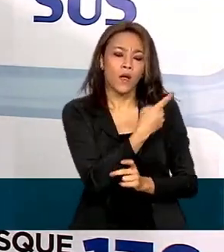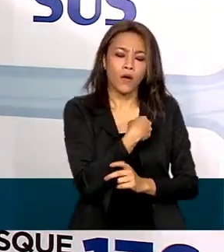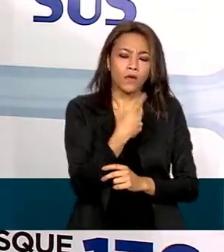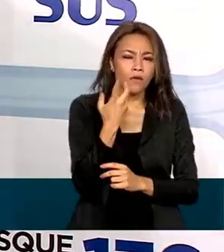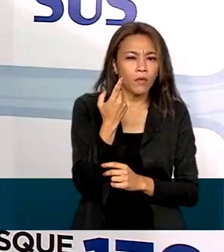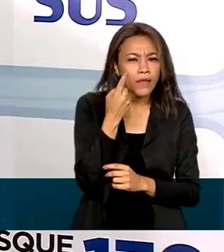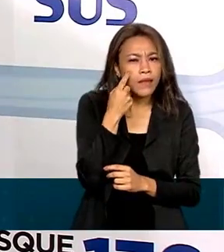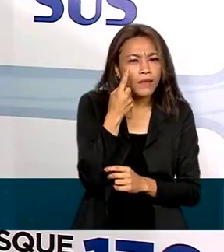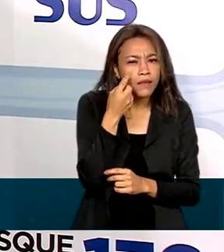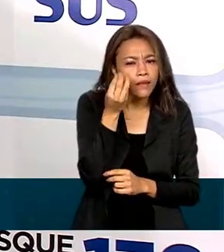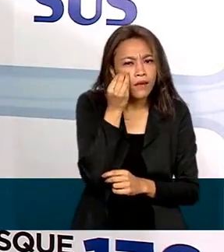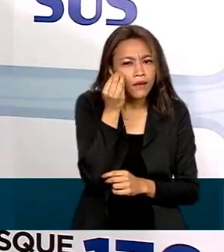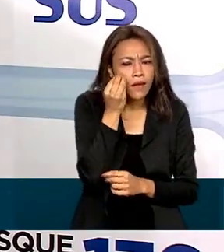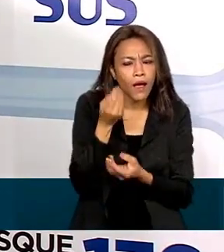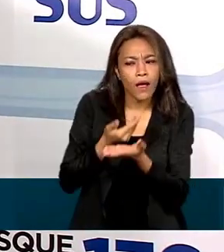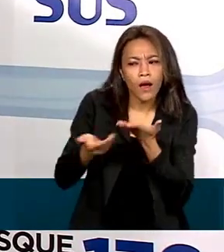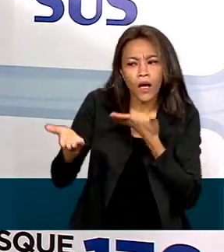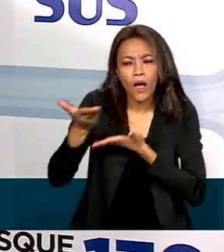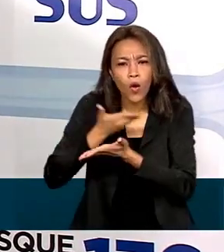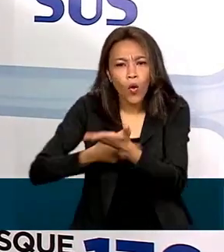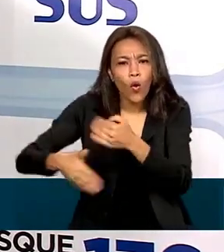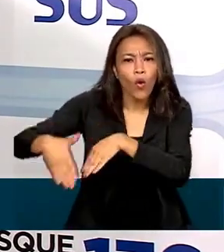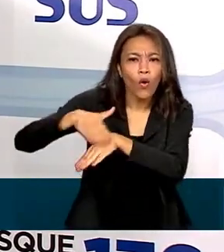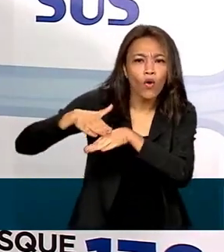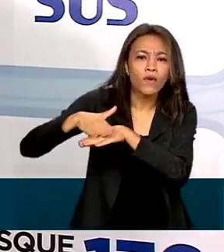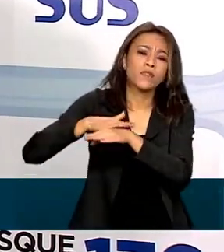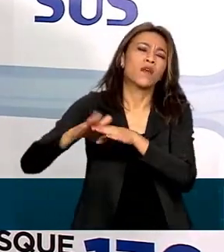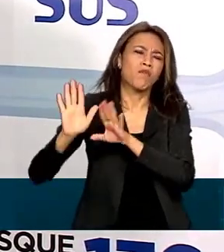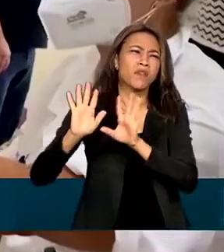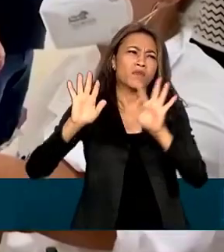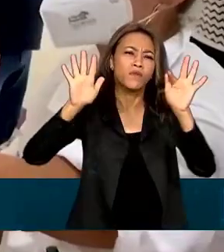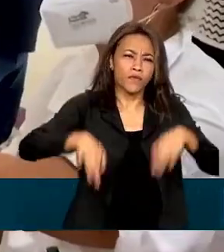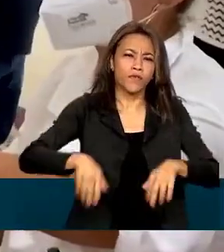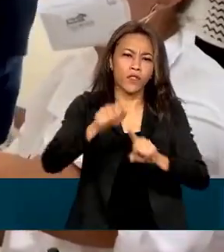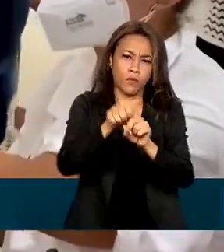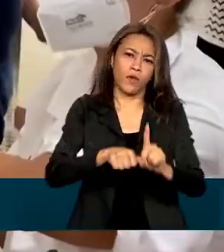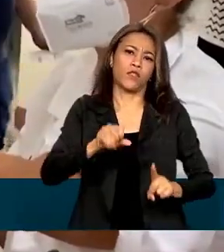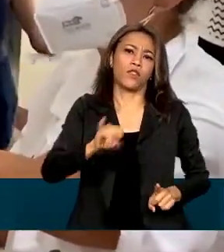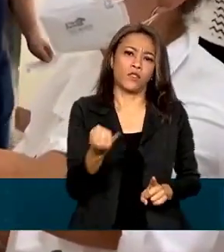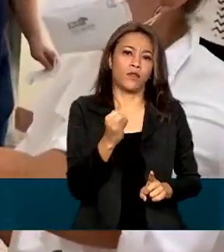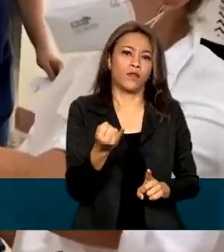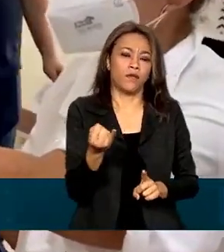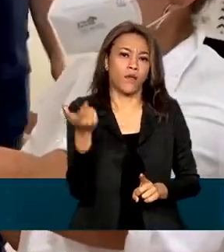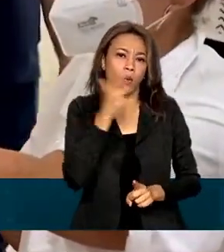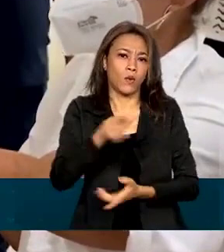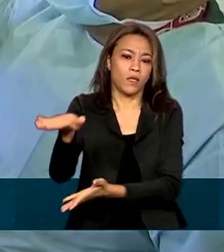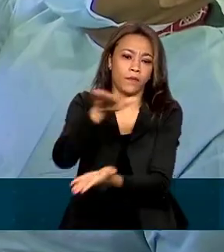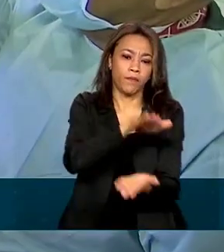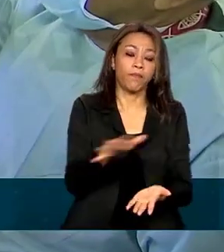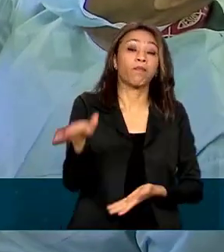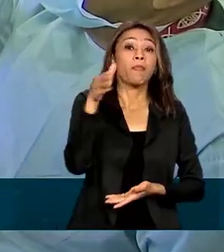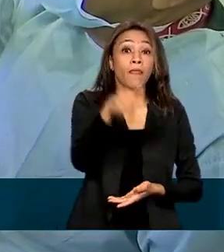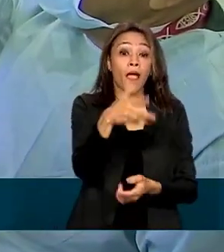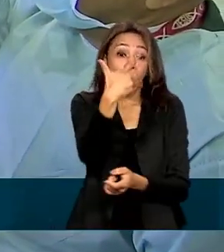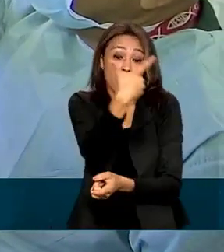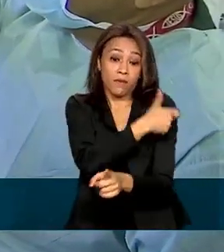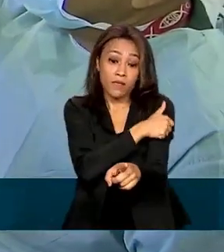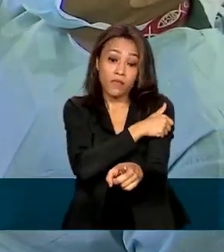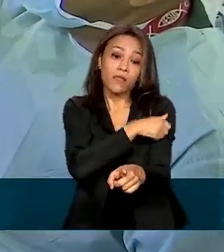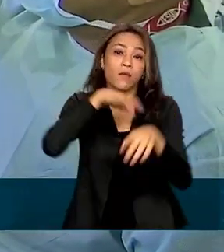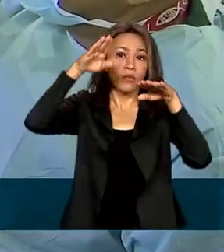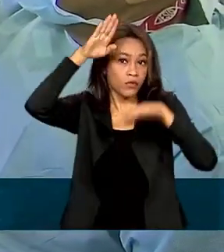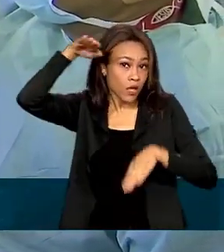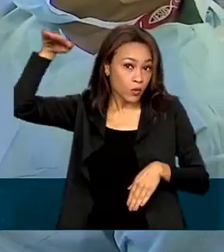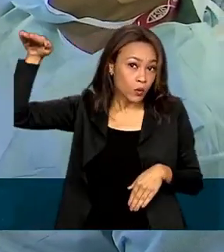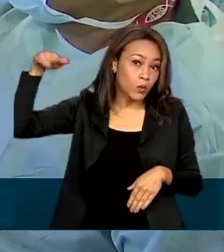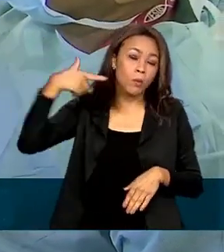negociar melhor, mas a previsão é chegada no final de janeiro. Quanto às vacinas para o público adulto, ela informou que não há problema